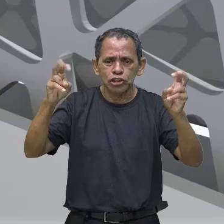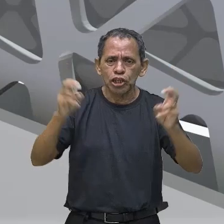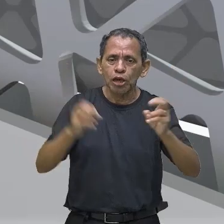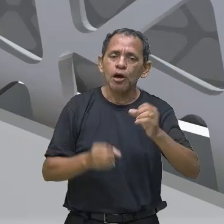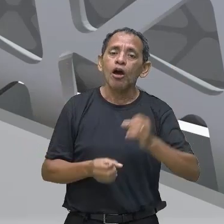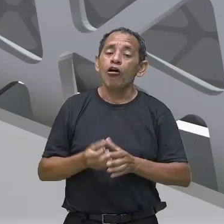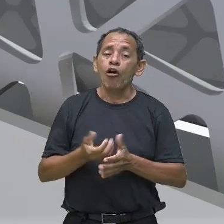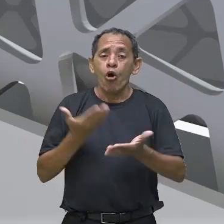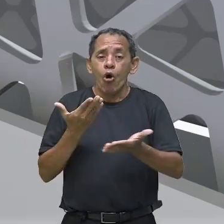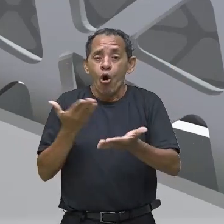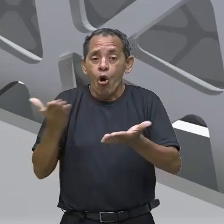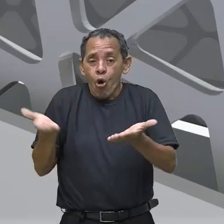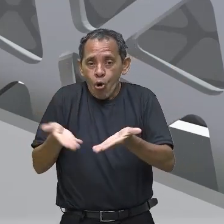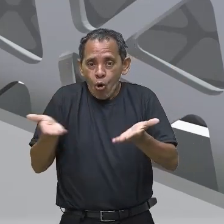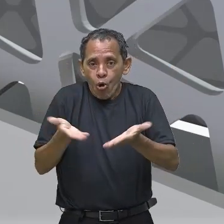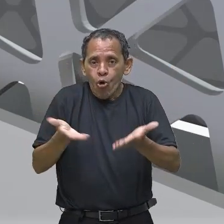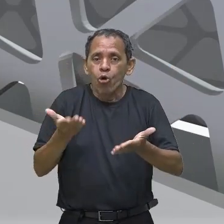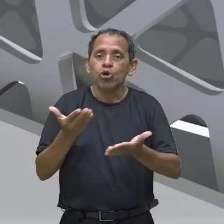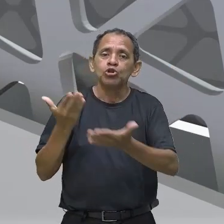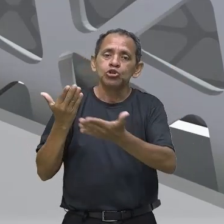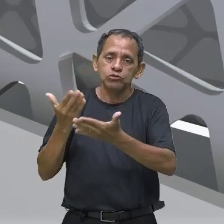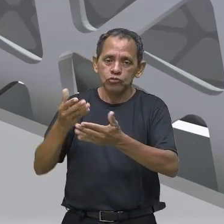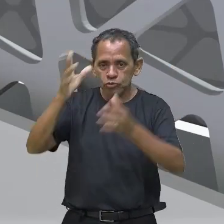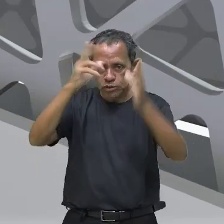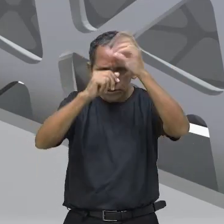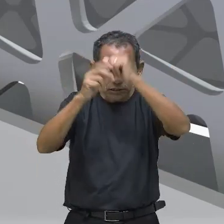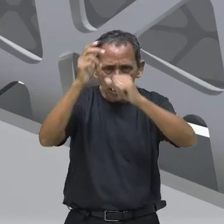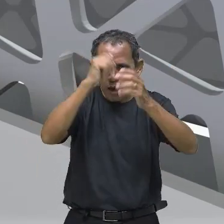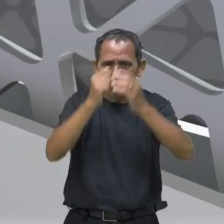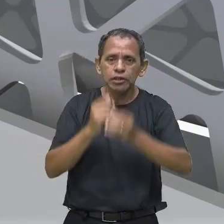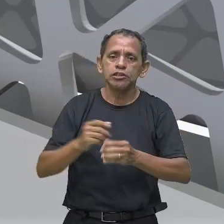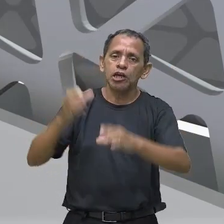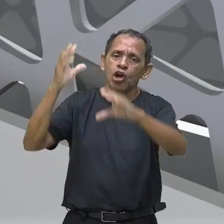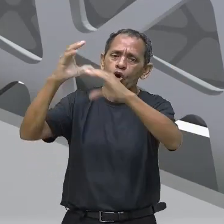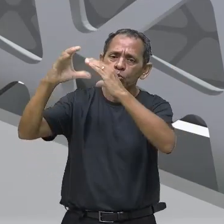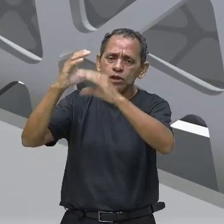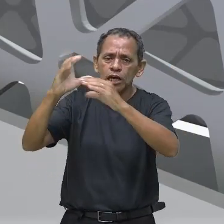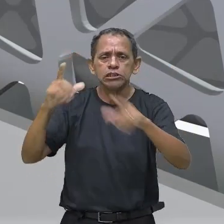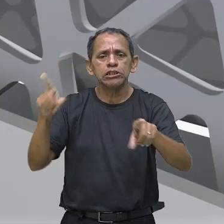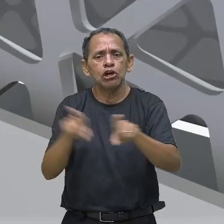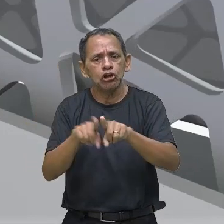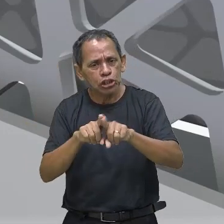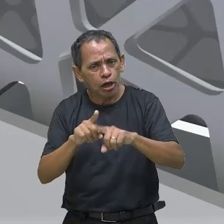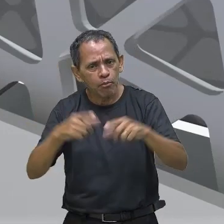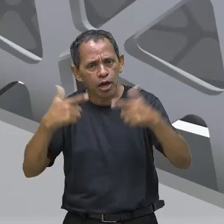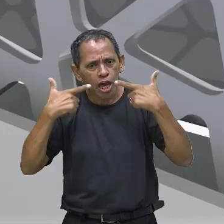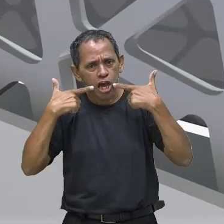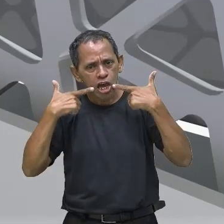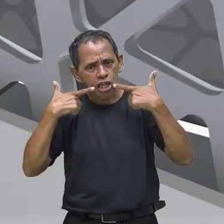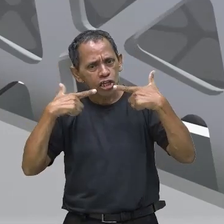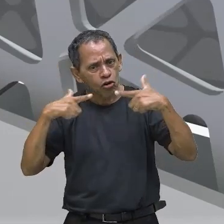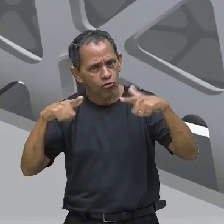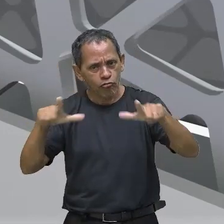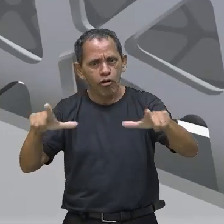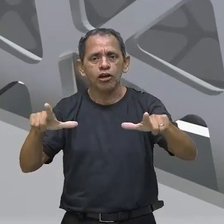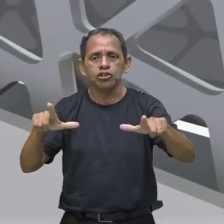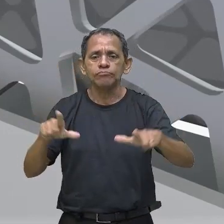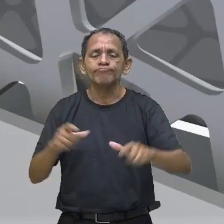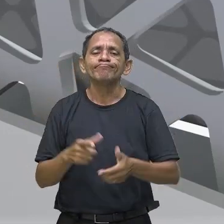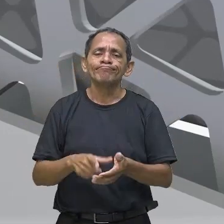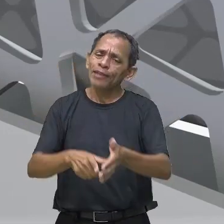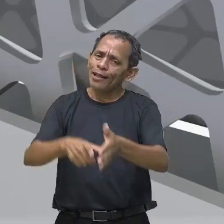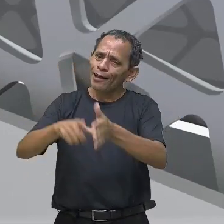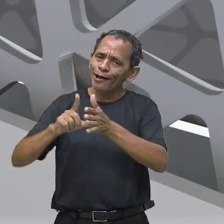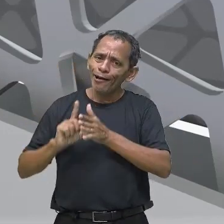gente vai falar sobre comunicação, sobre linguagem. Então, antes mesmo da fala e da escrita, já havia